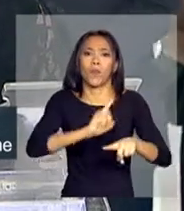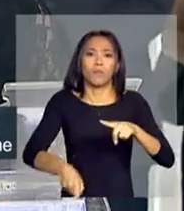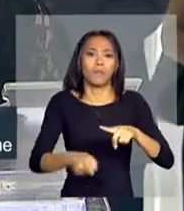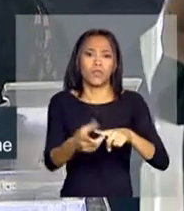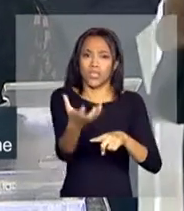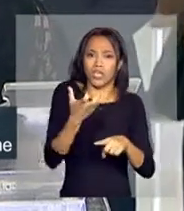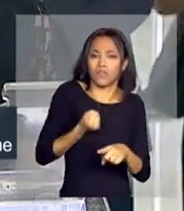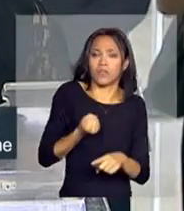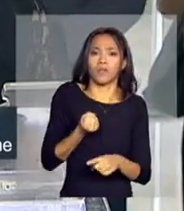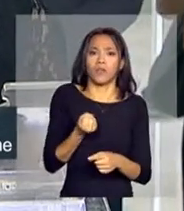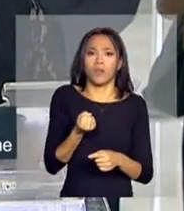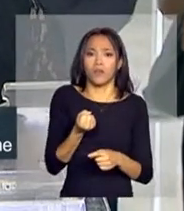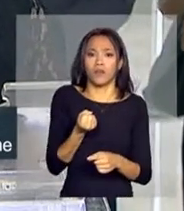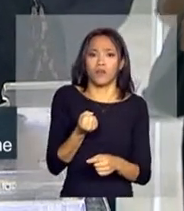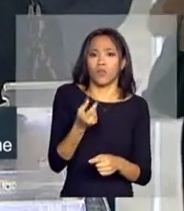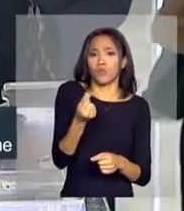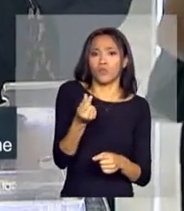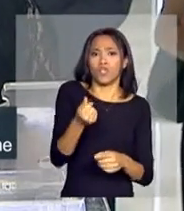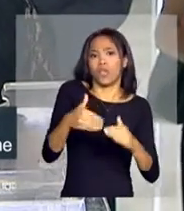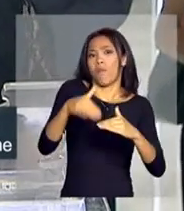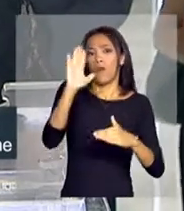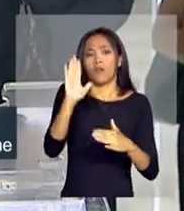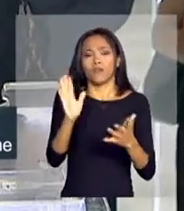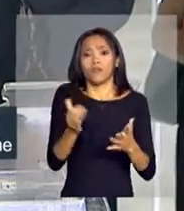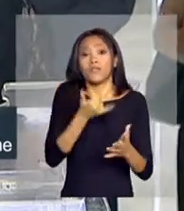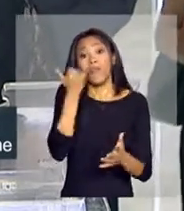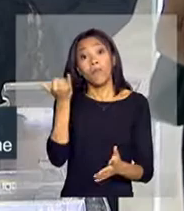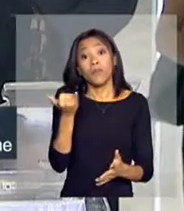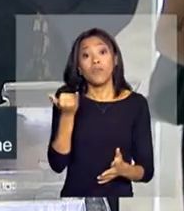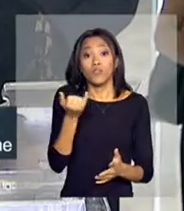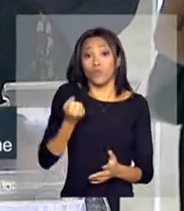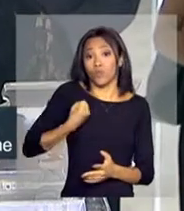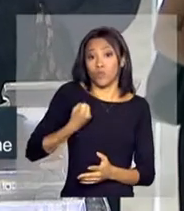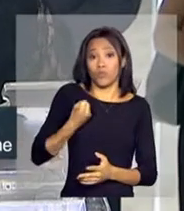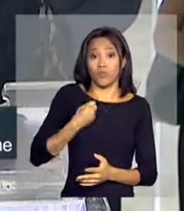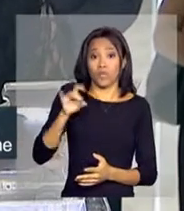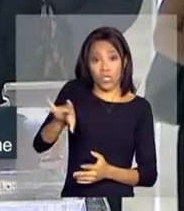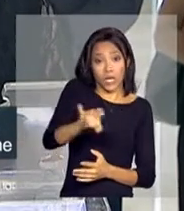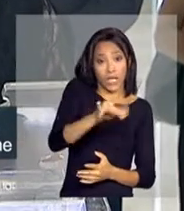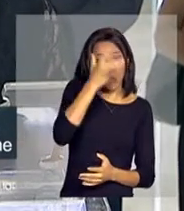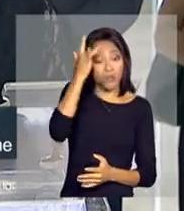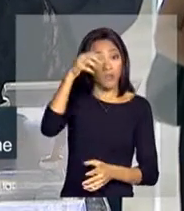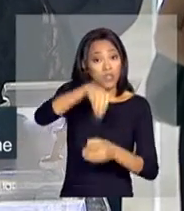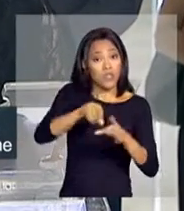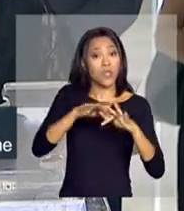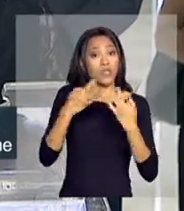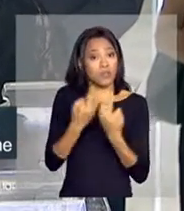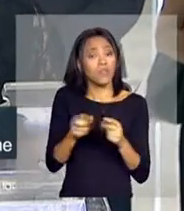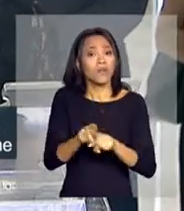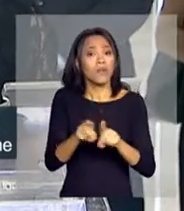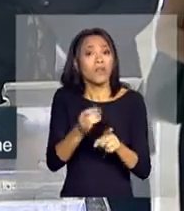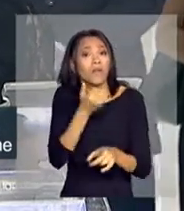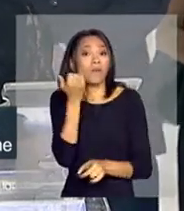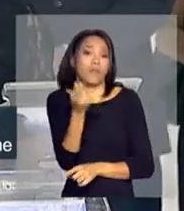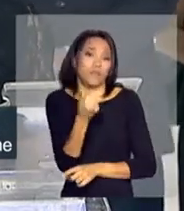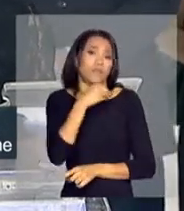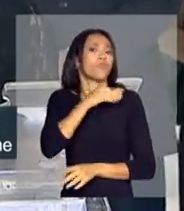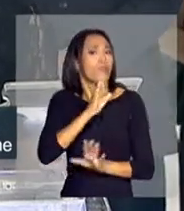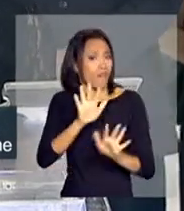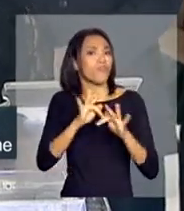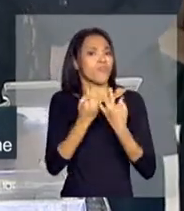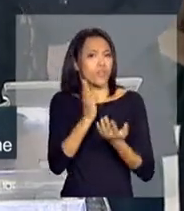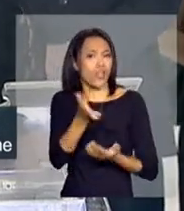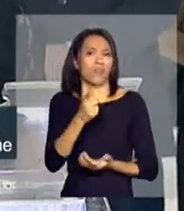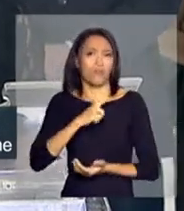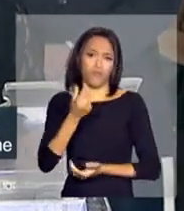de receber um determinado valor. Depende do número de membros e depende da renda original que essa família tem. Porque a família já tem uma renda.